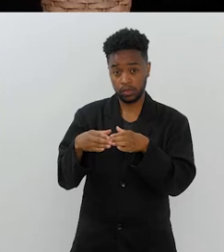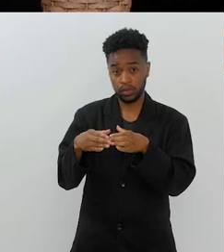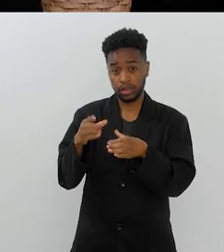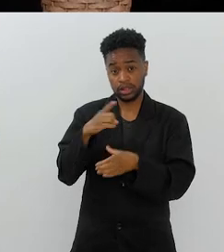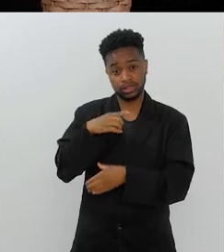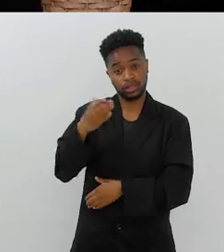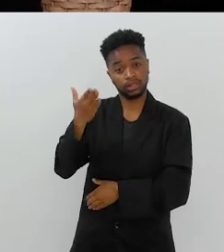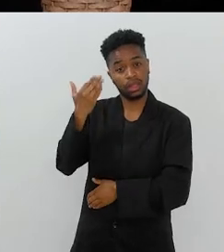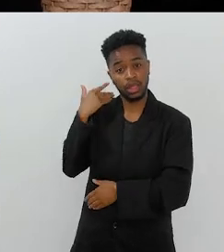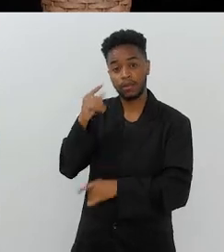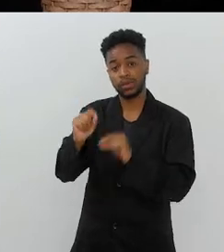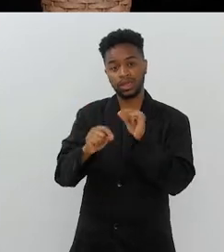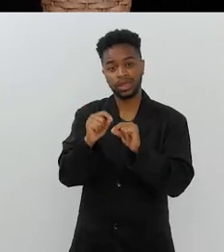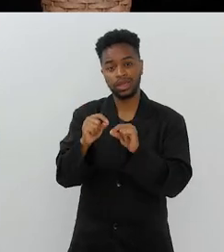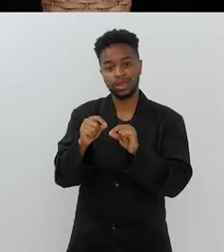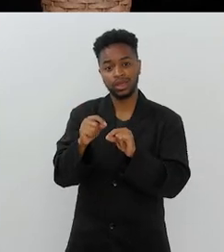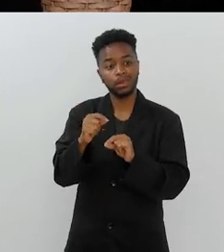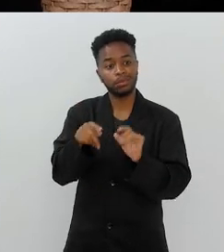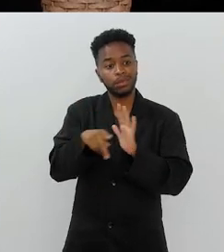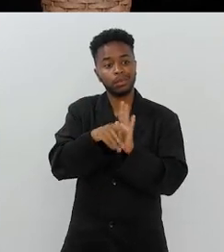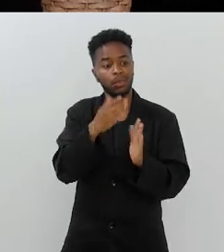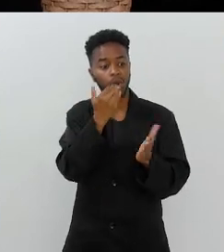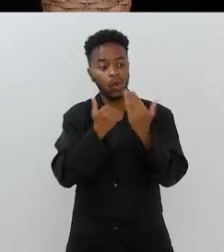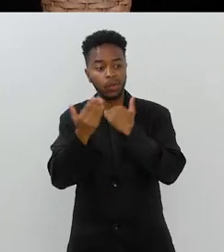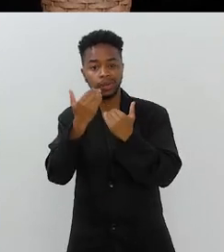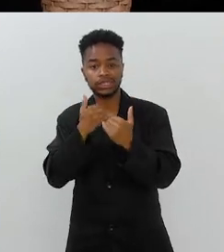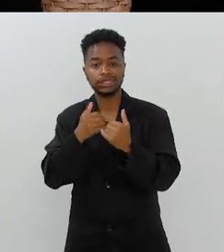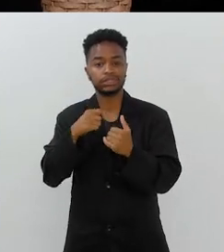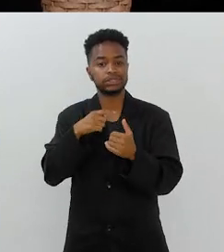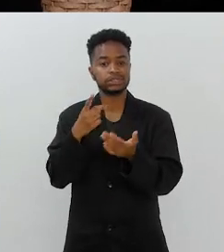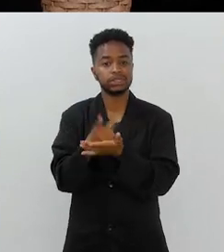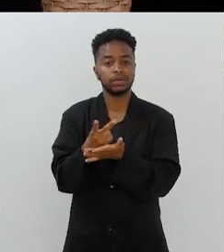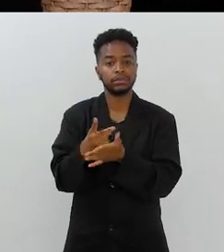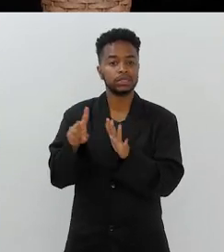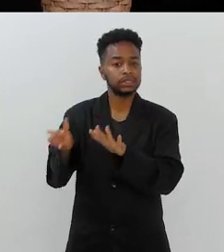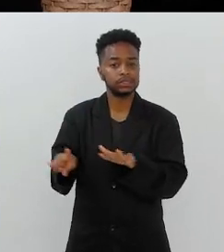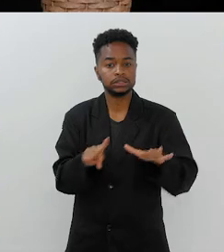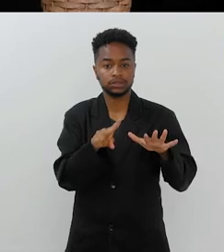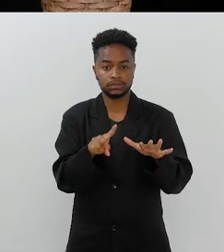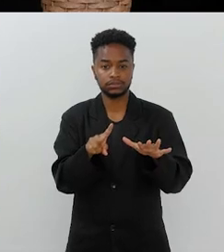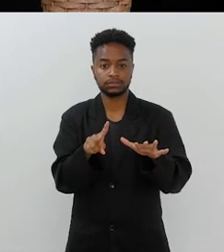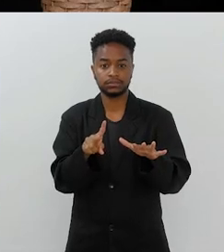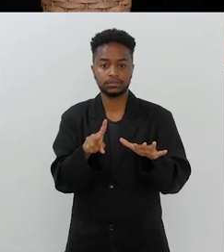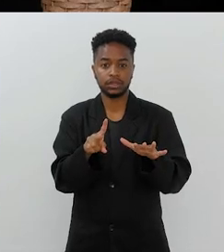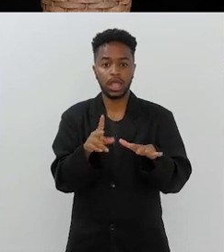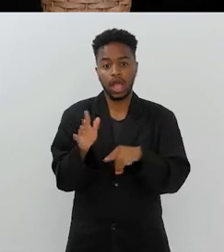tinha, que é o grupo da refeição, que toda semana